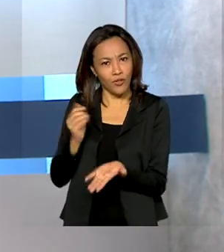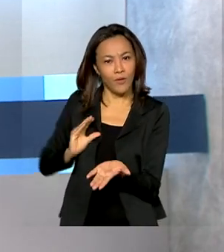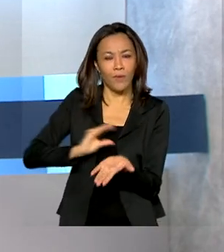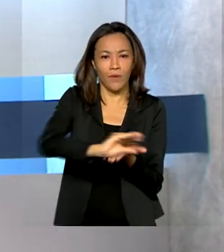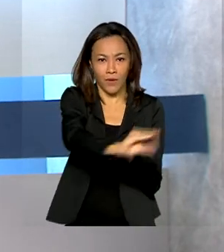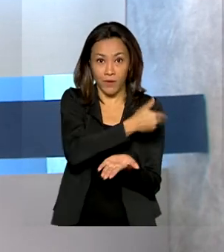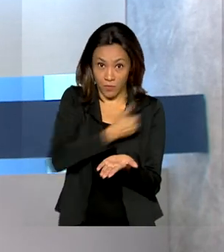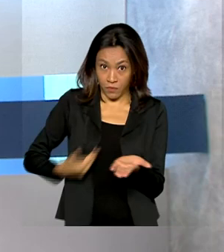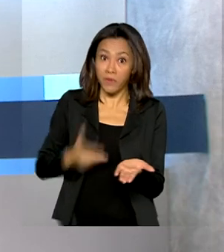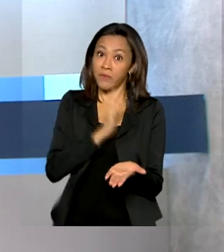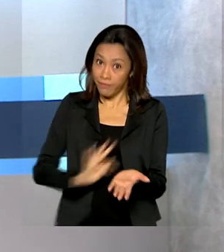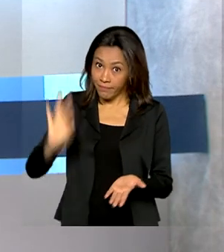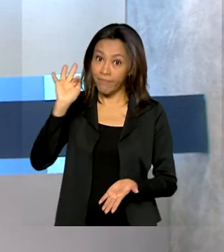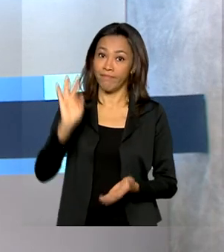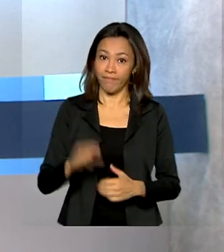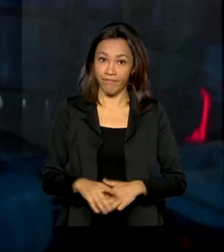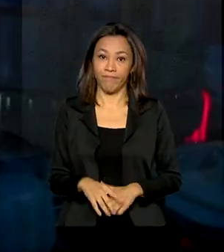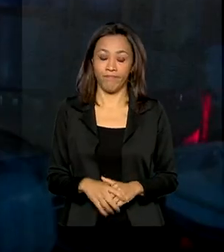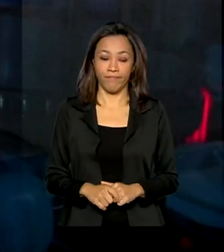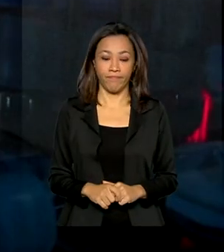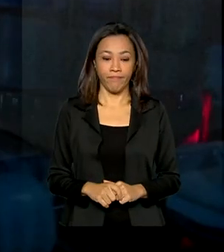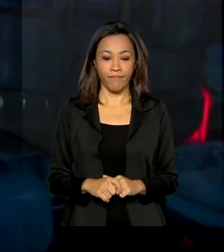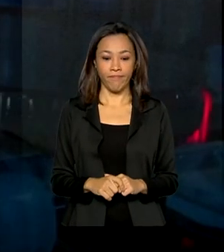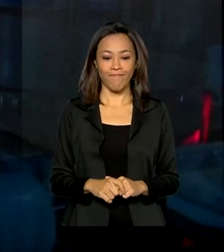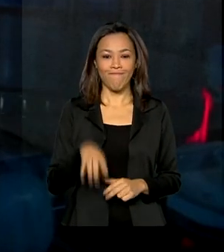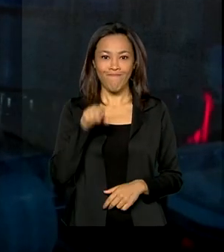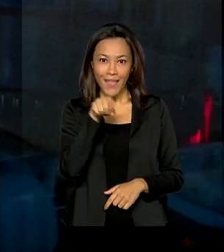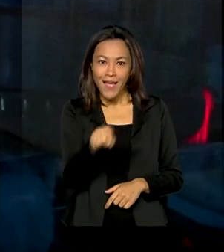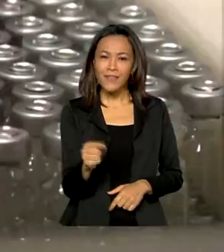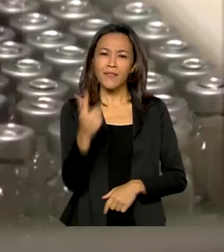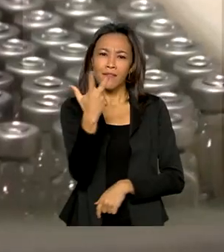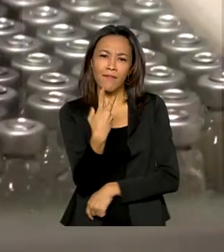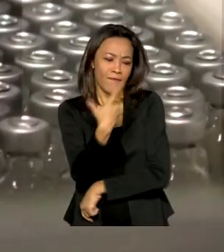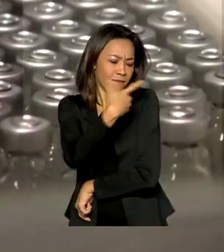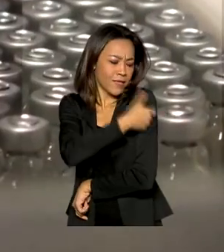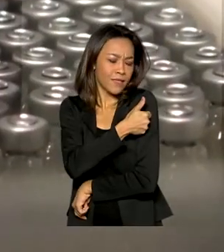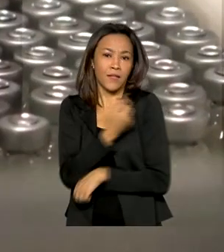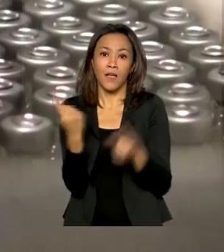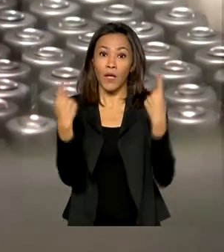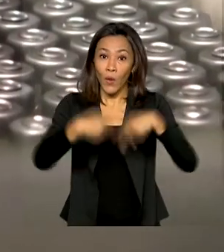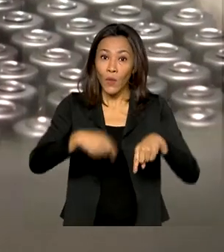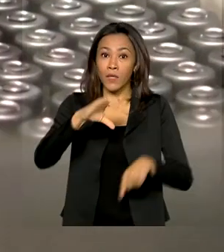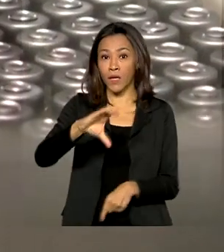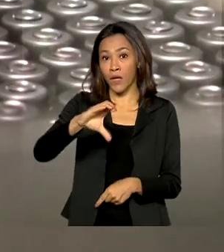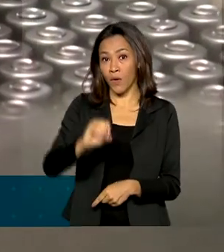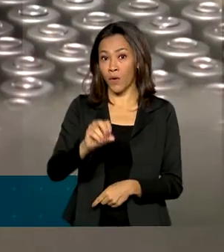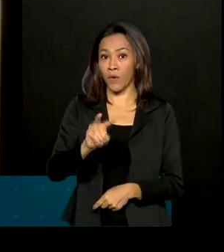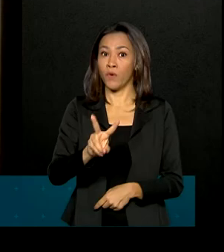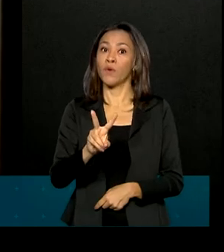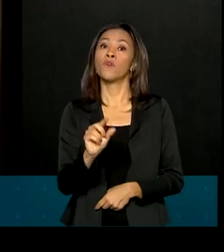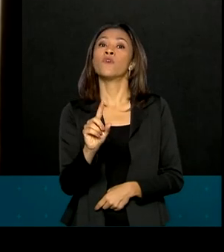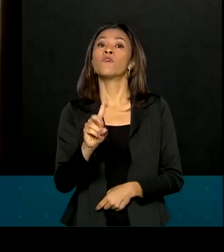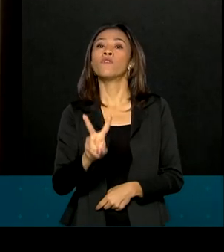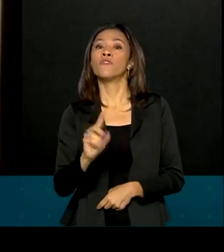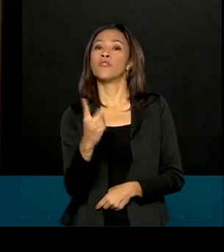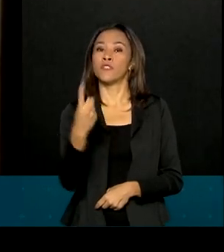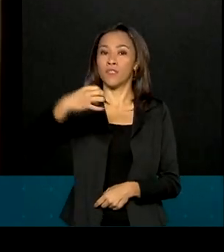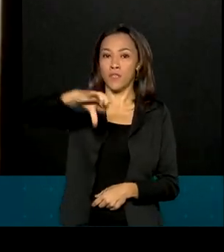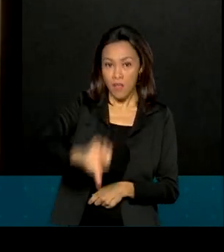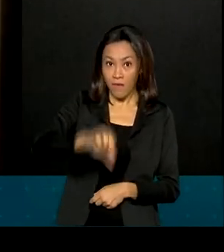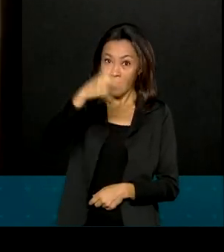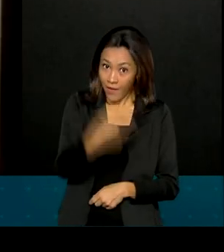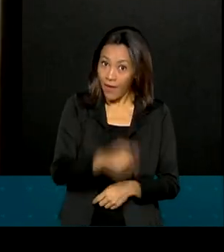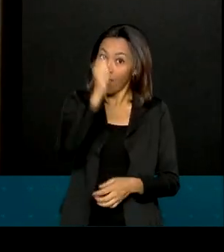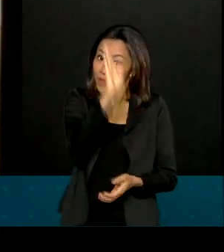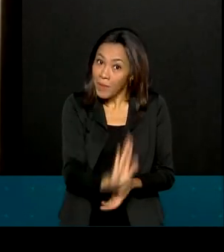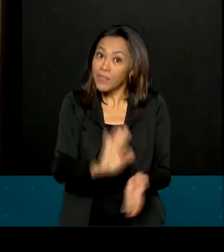com recursos do governo federal. Uma vacina contra a Covid-19 totalmente nacional e financiada